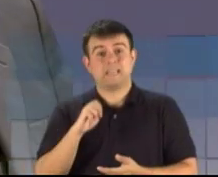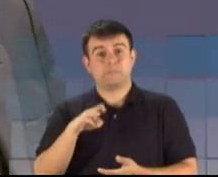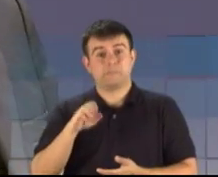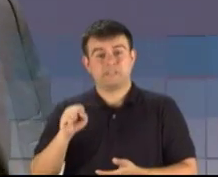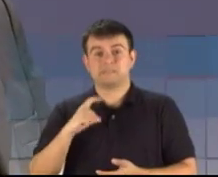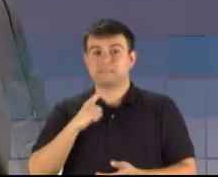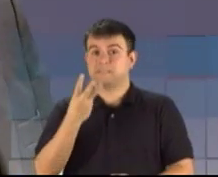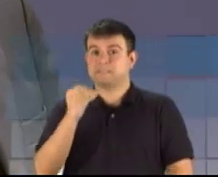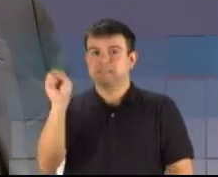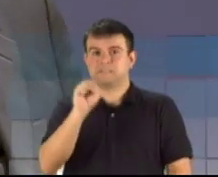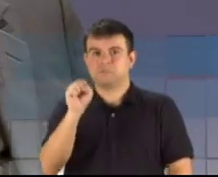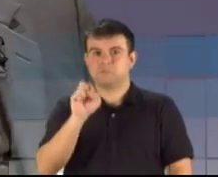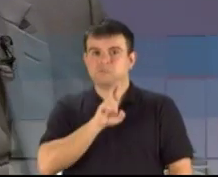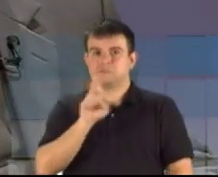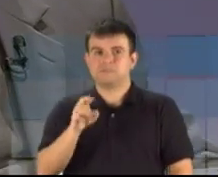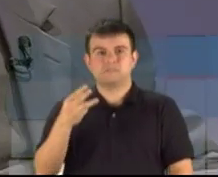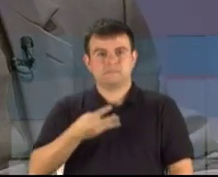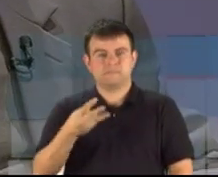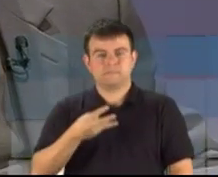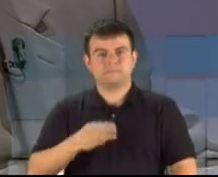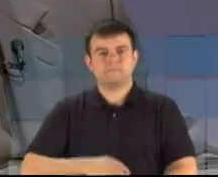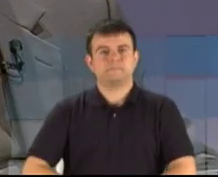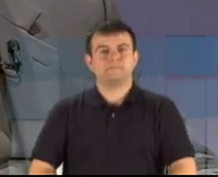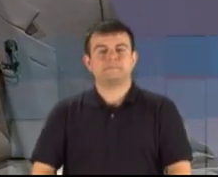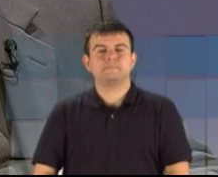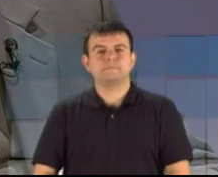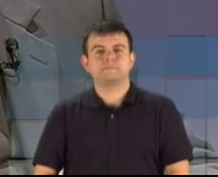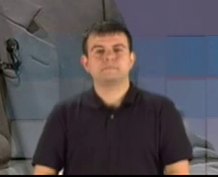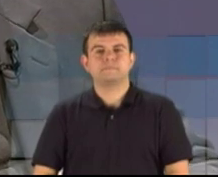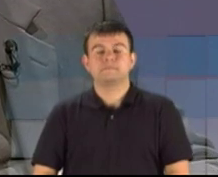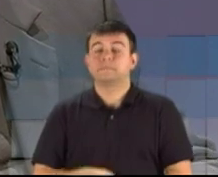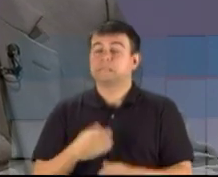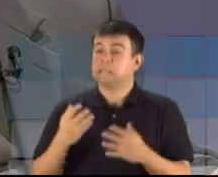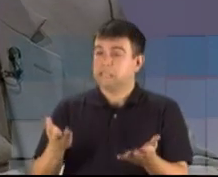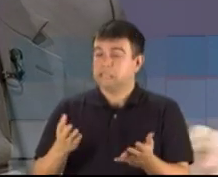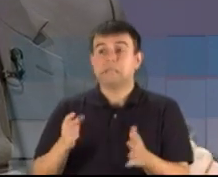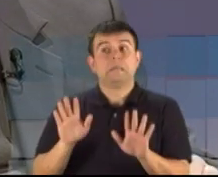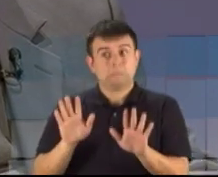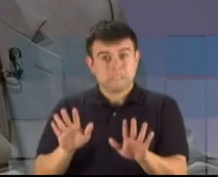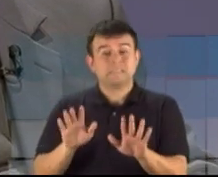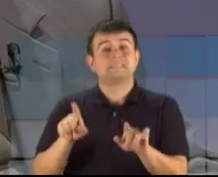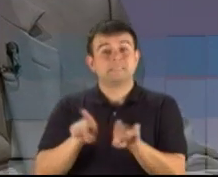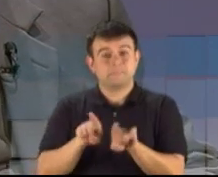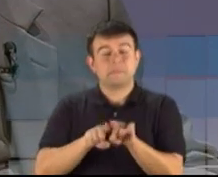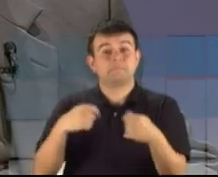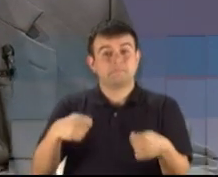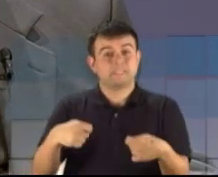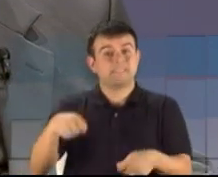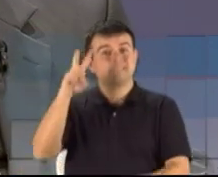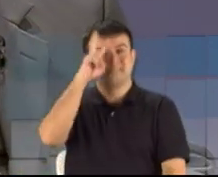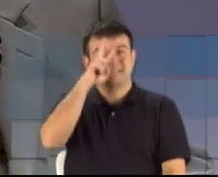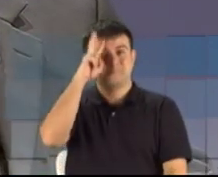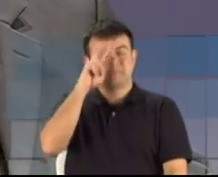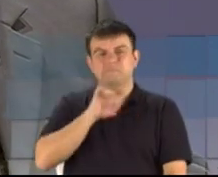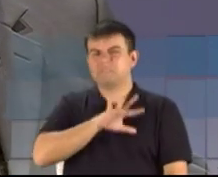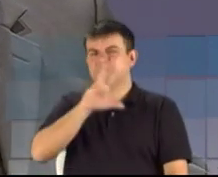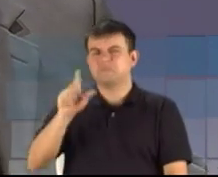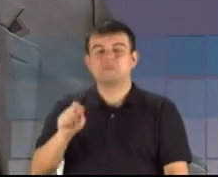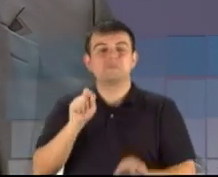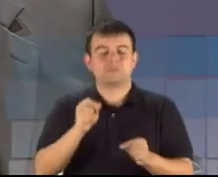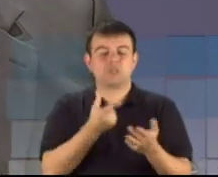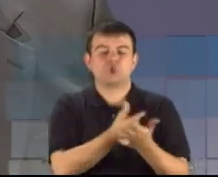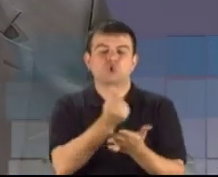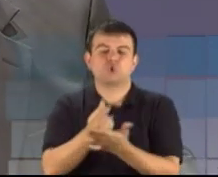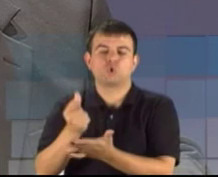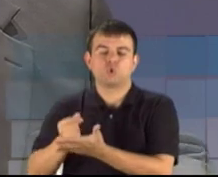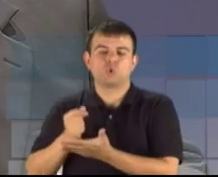Isso sem contar nos milhões, minha gente, que são desviados através de compras superfaturadas.